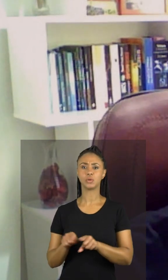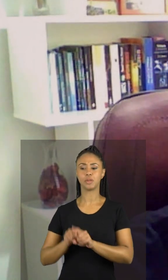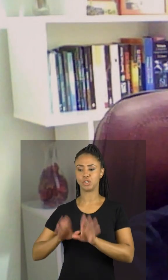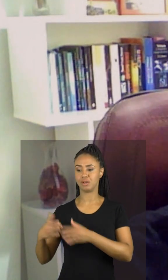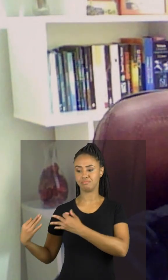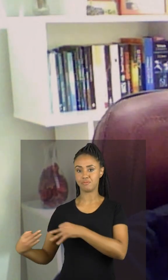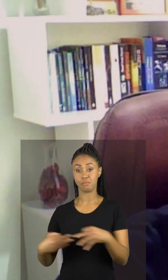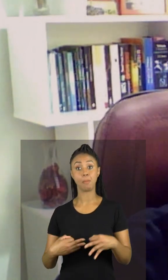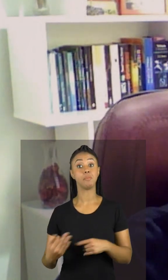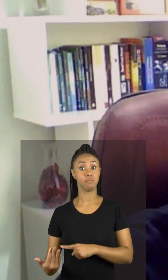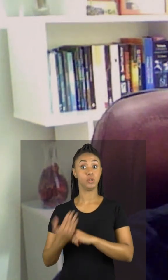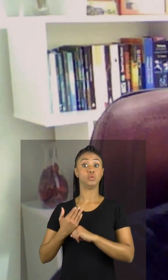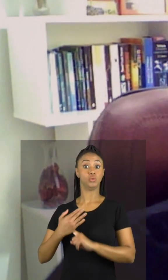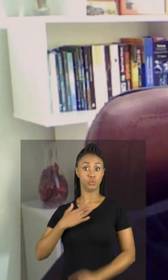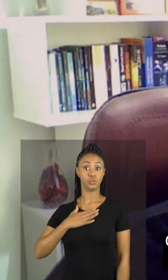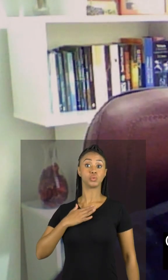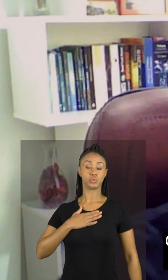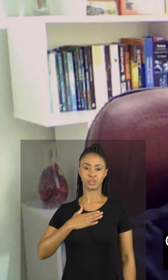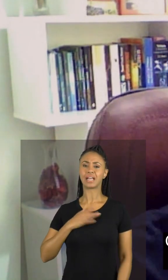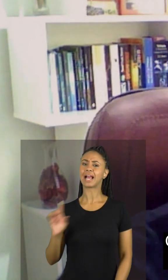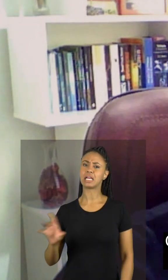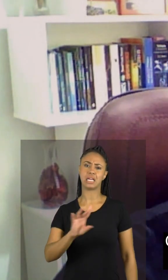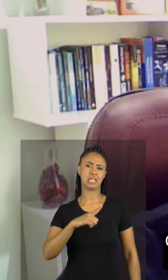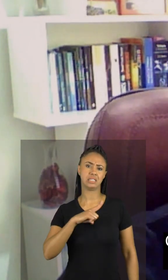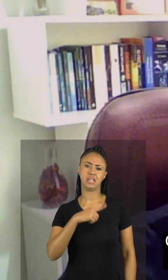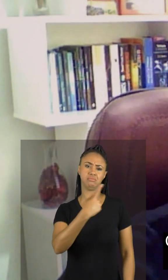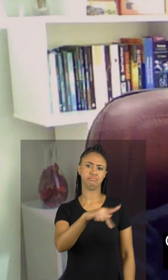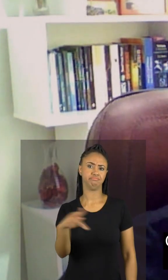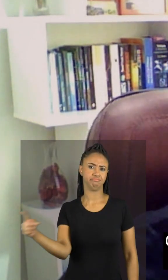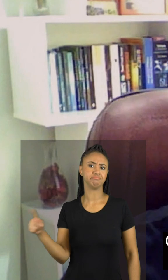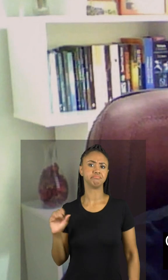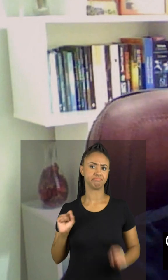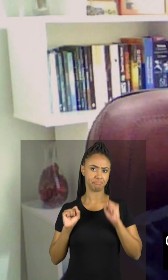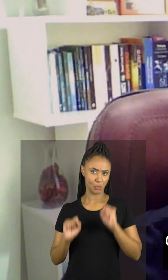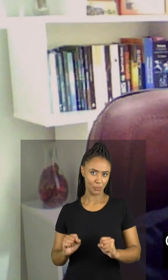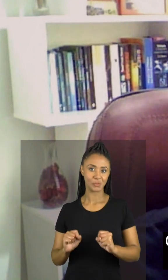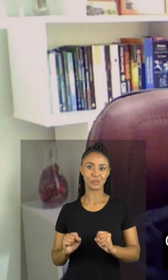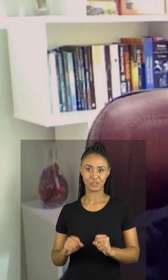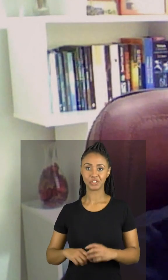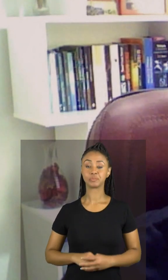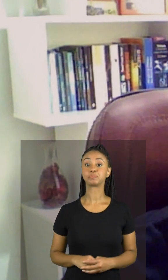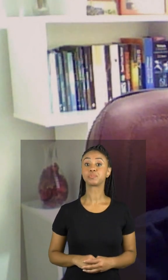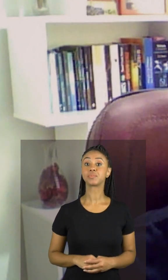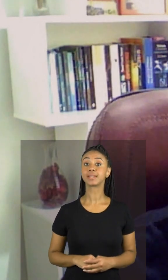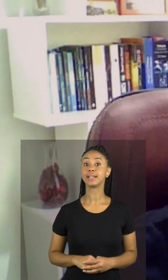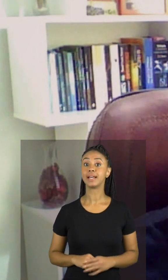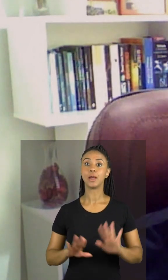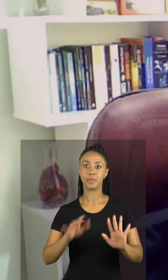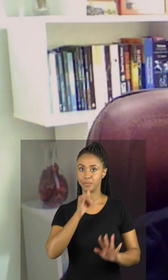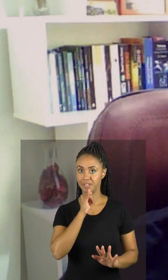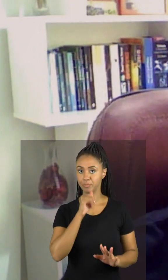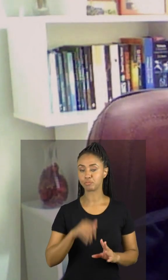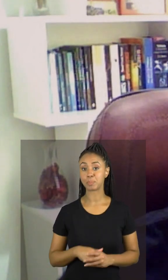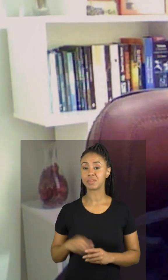nascida, que dá muito certo para mim. Cada um tem a sua, pode criar a sua própria rotina, né? Mas, por